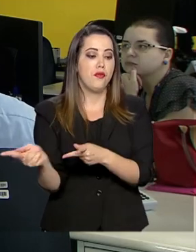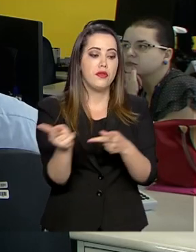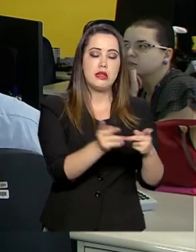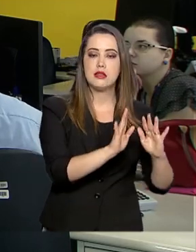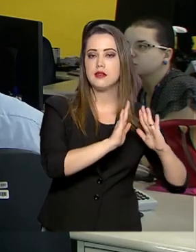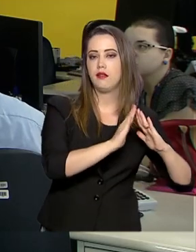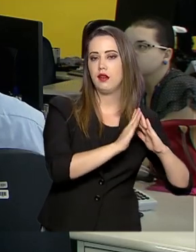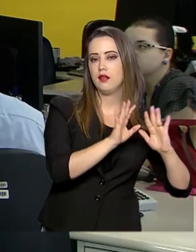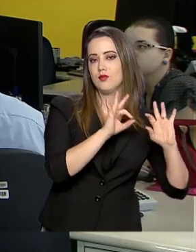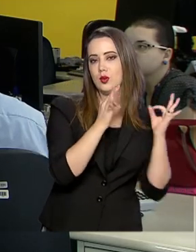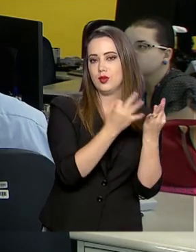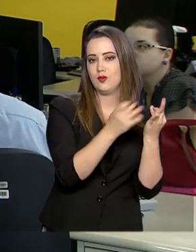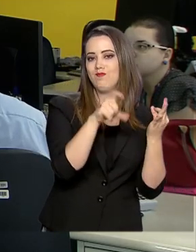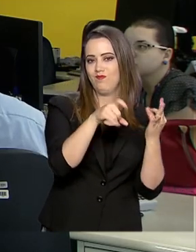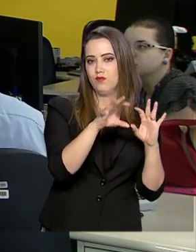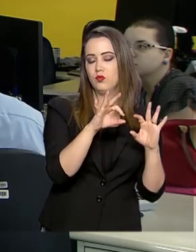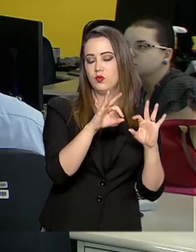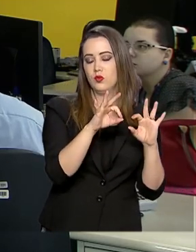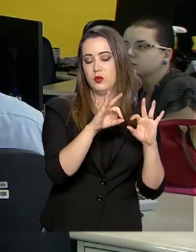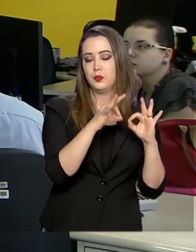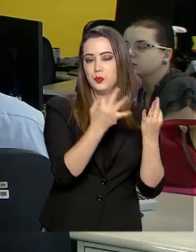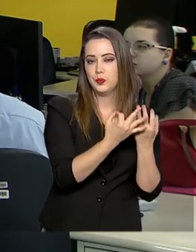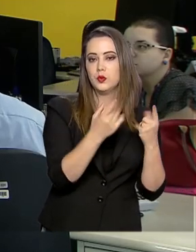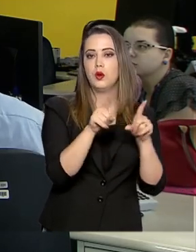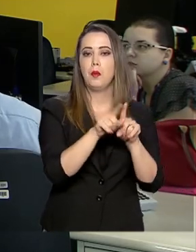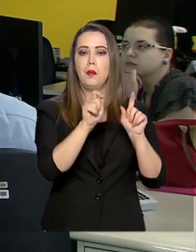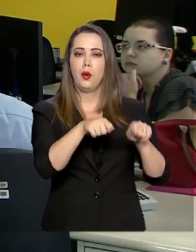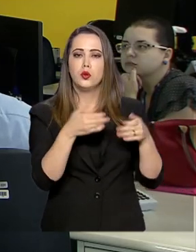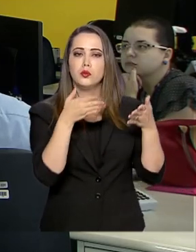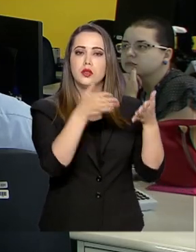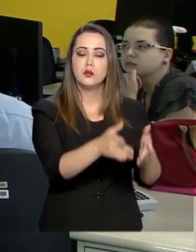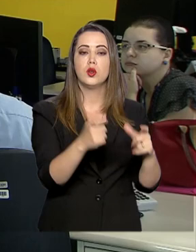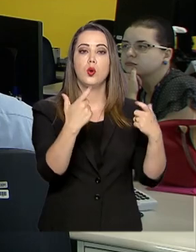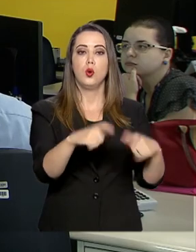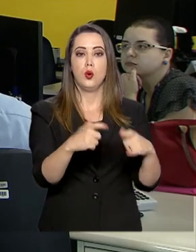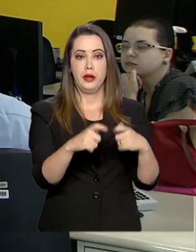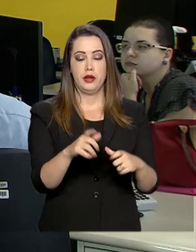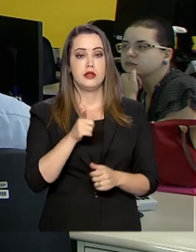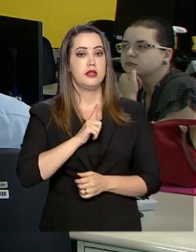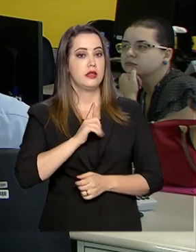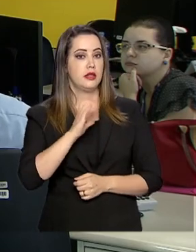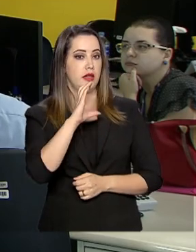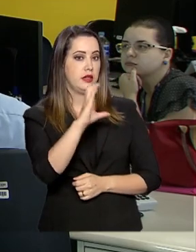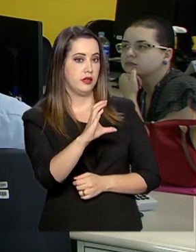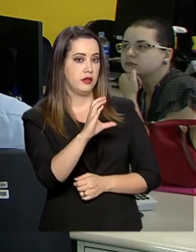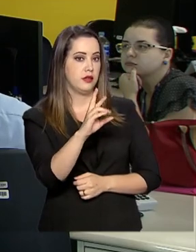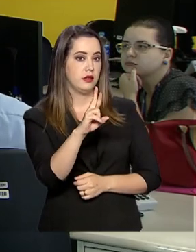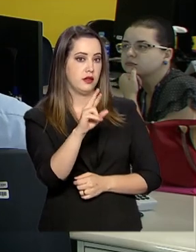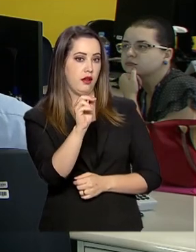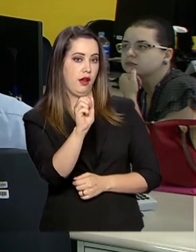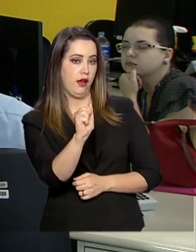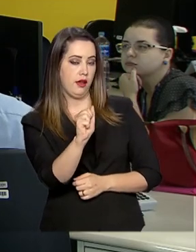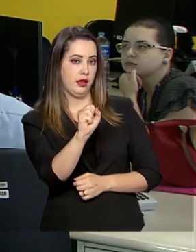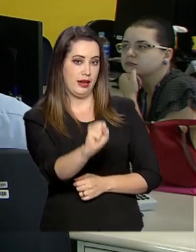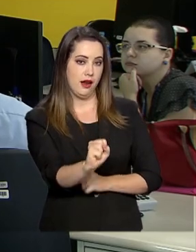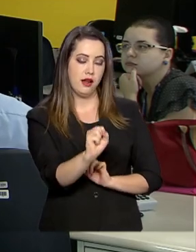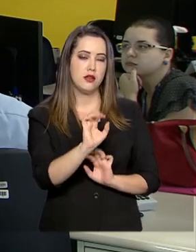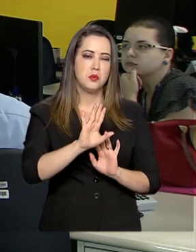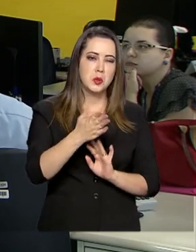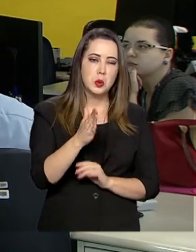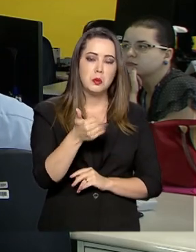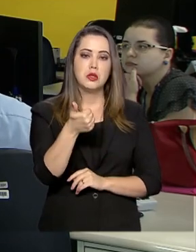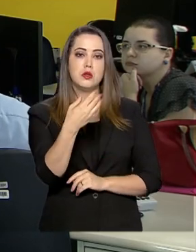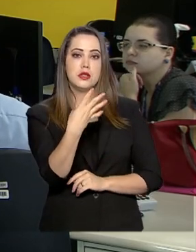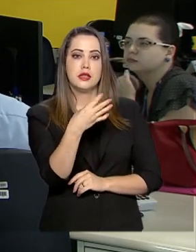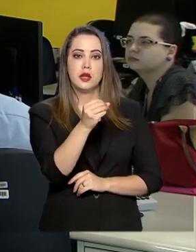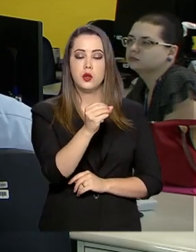domiciliares. podem participar os municípios que tenham centro de assistência social cadastrado e que tenham pelo menos 140